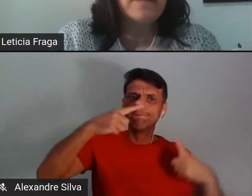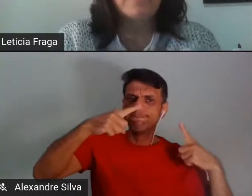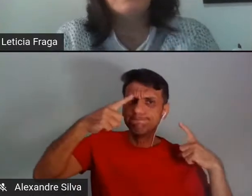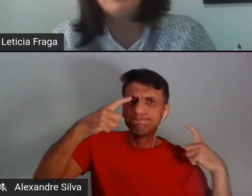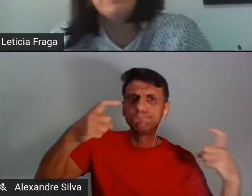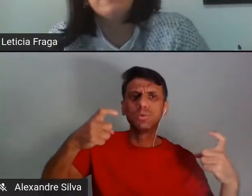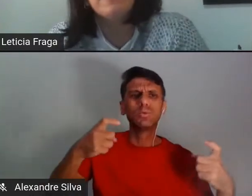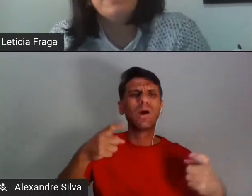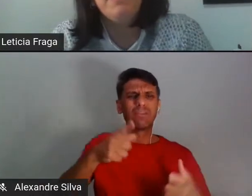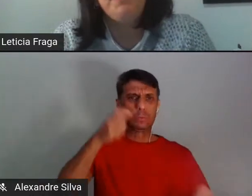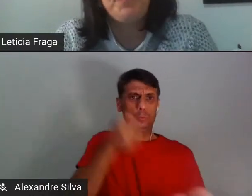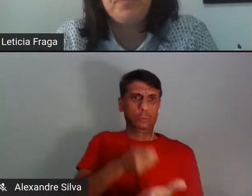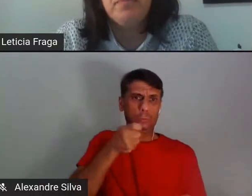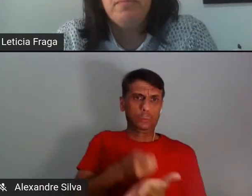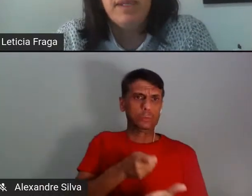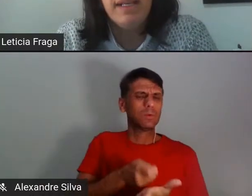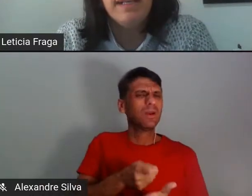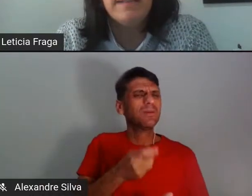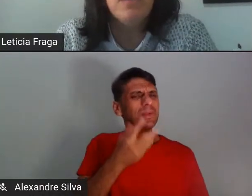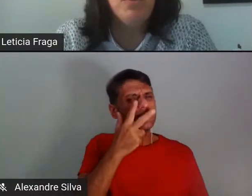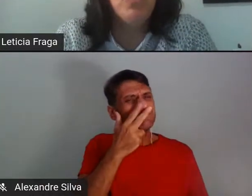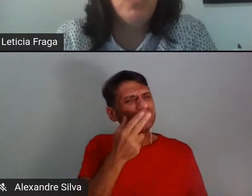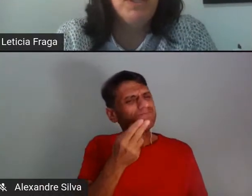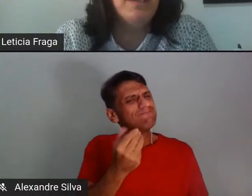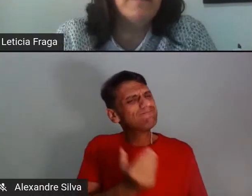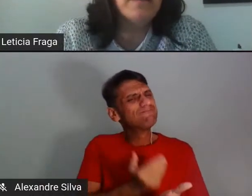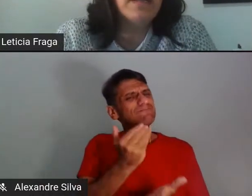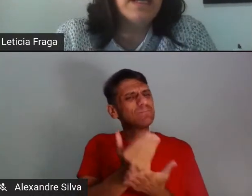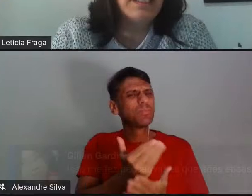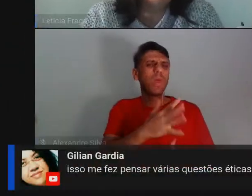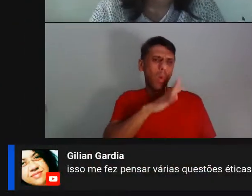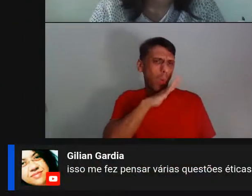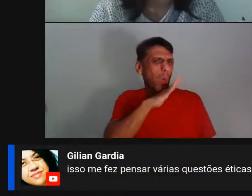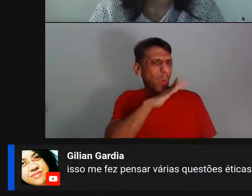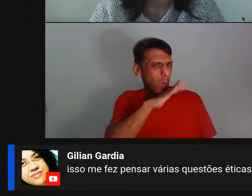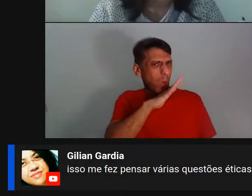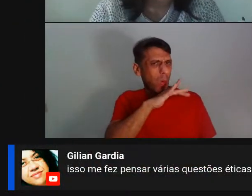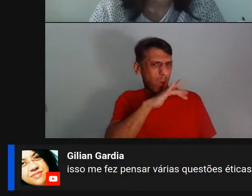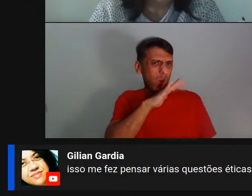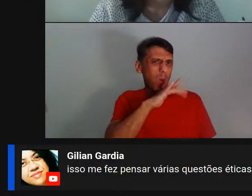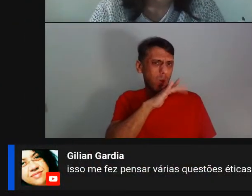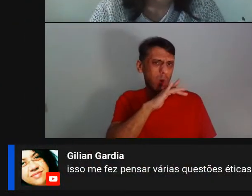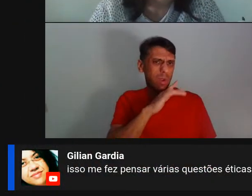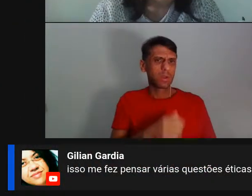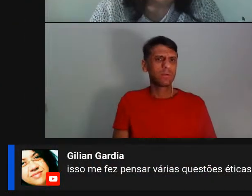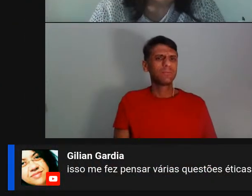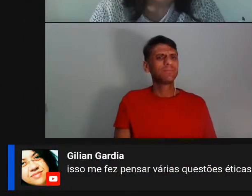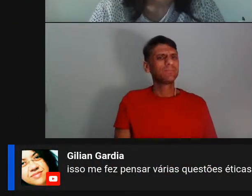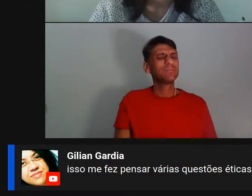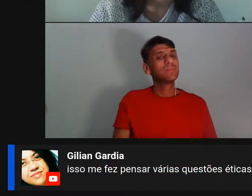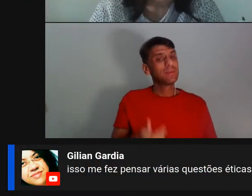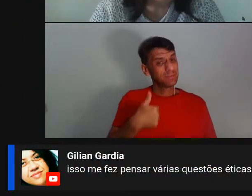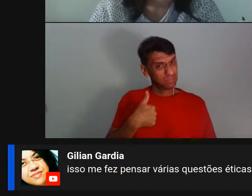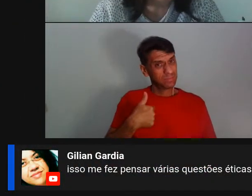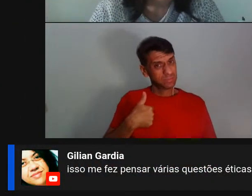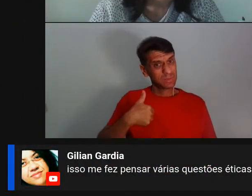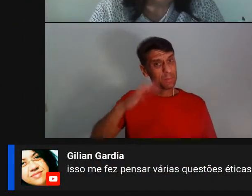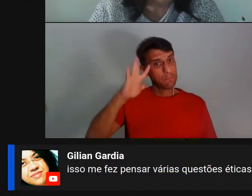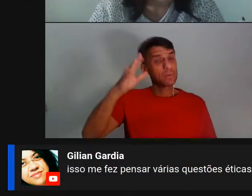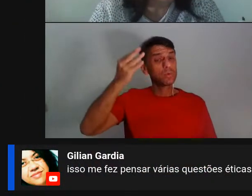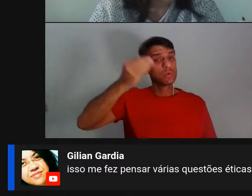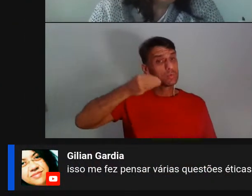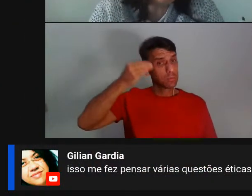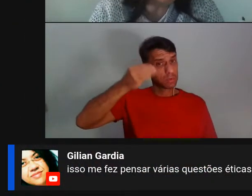e tem muitas essas exigências que são muito ruins. Então, o que eu diria, assim, da minha experiência